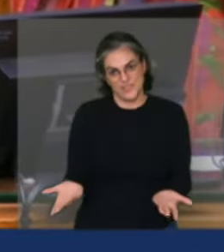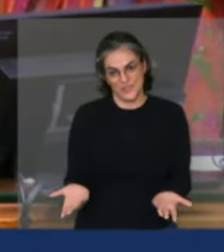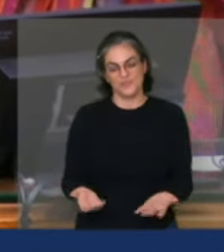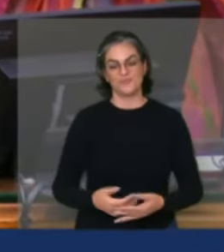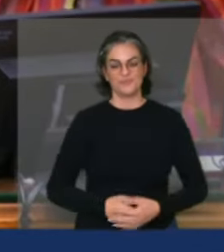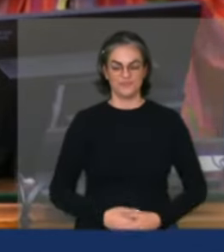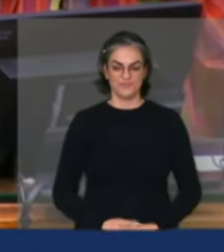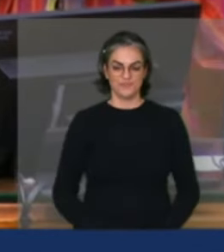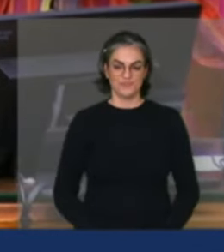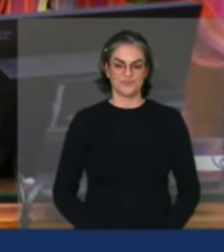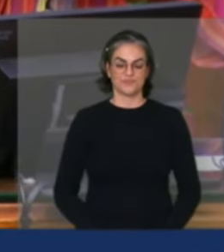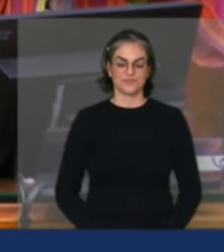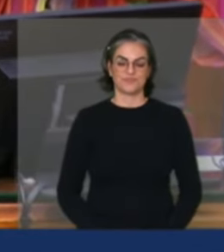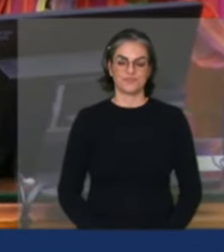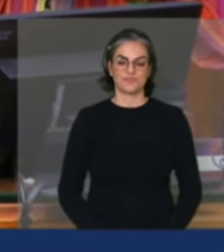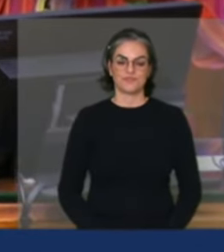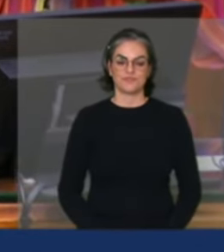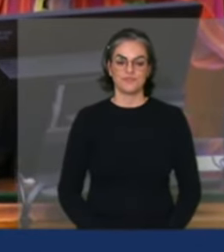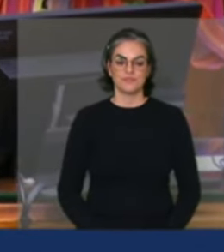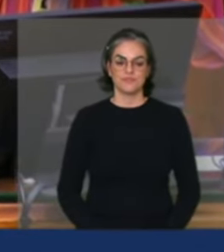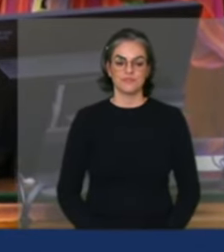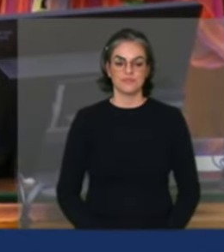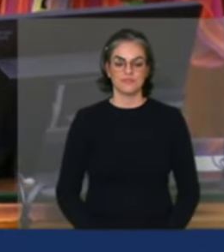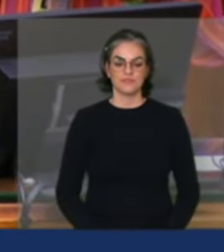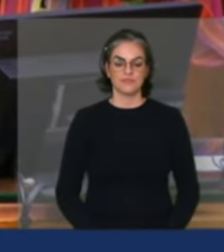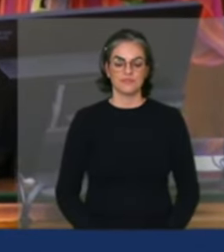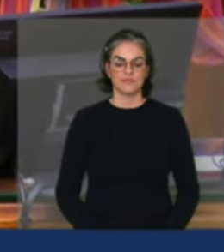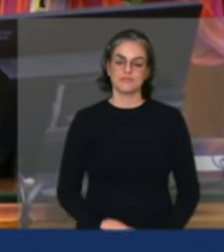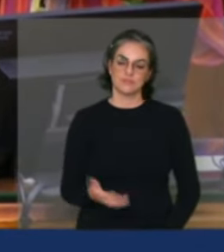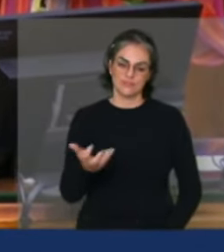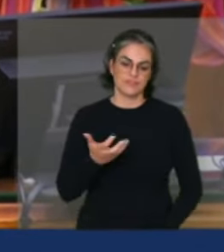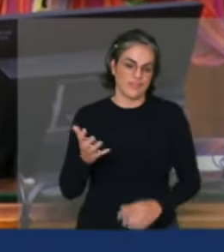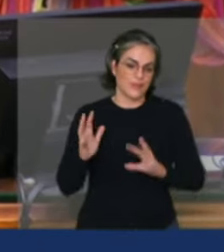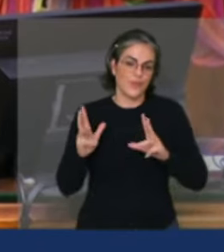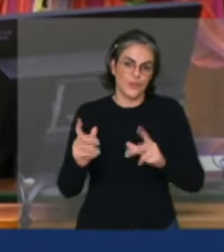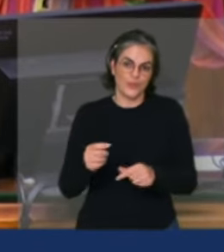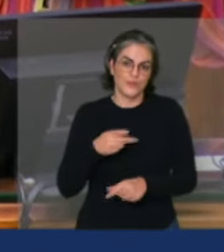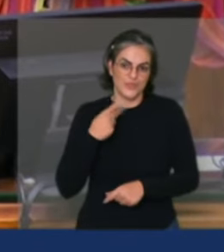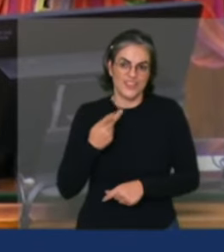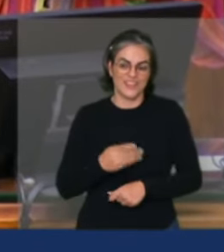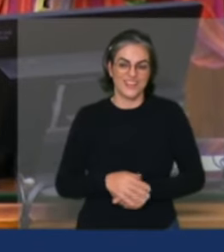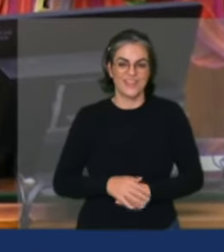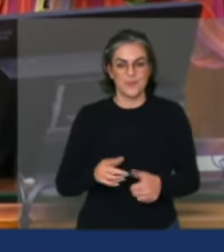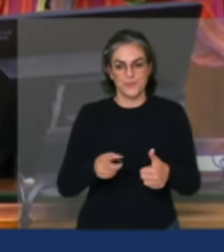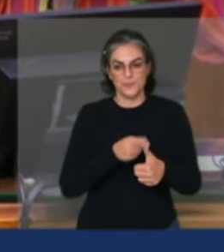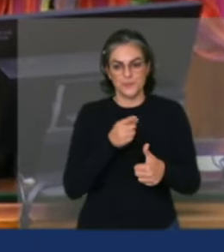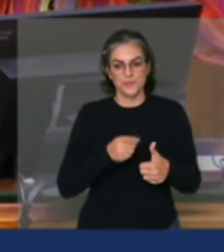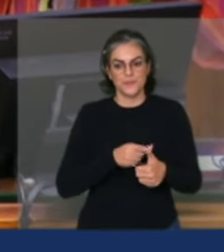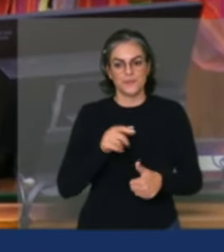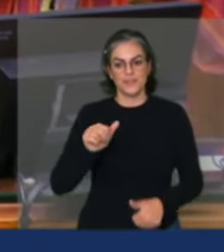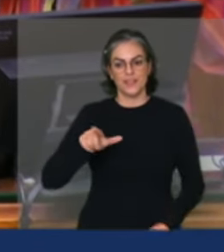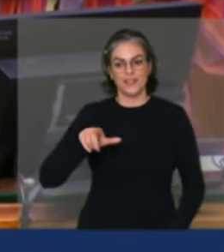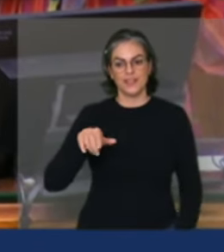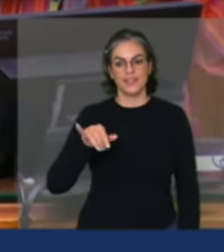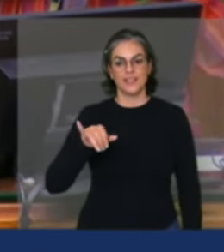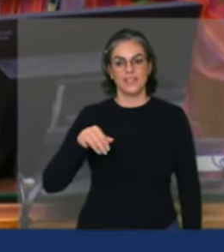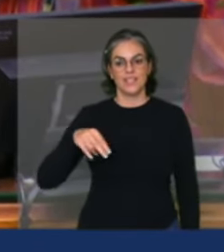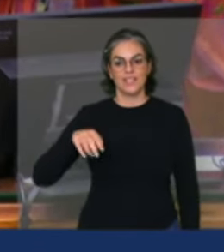todos e todas pela ordem aqui nós temos primeiro inscrito a deputada Aline Sloites